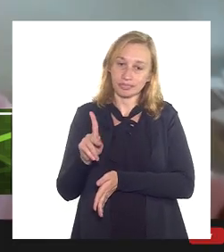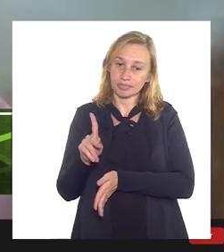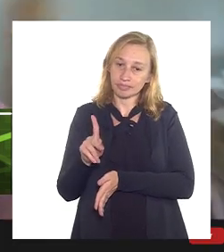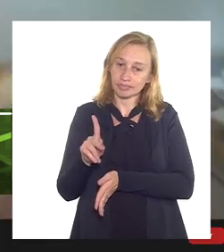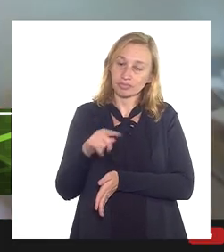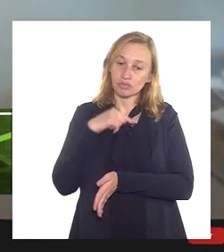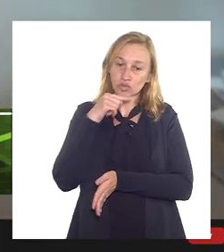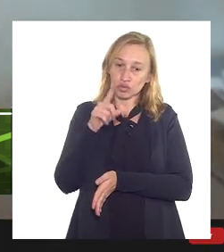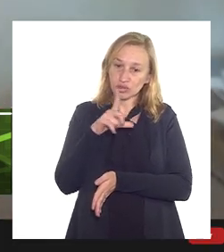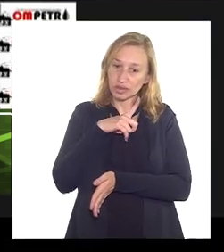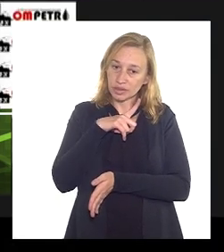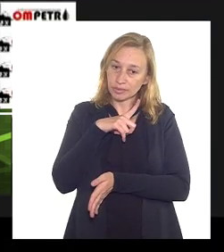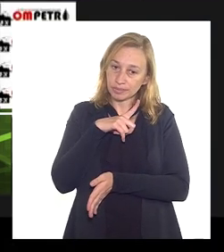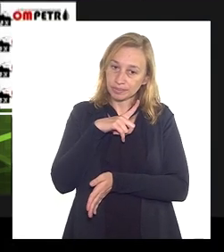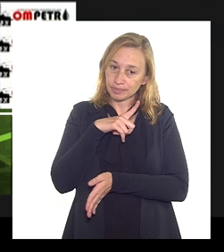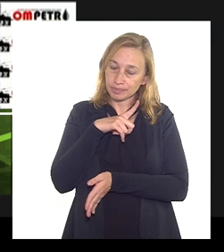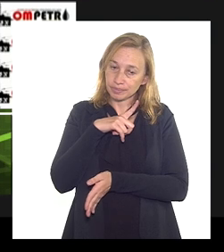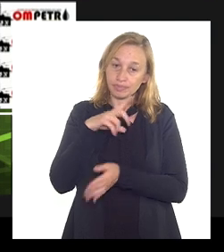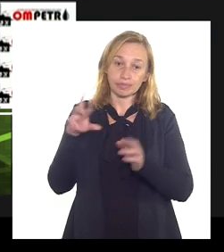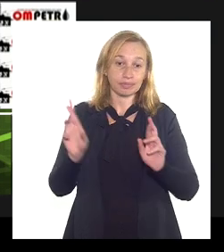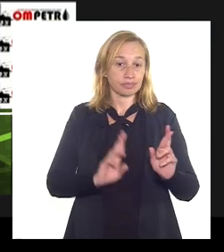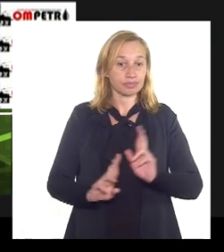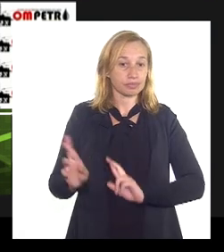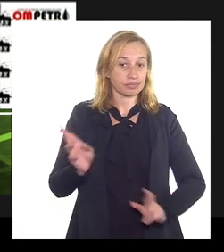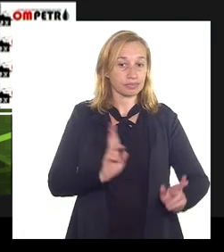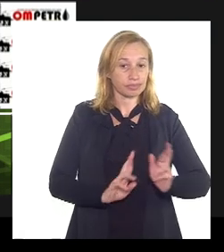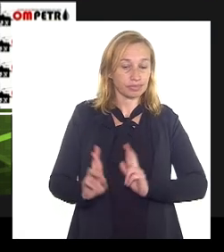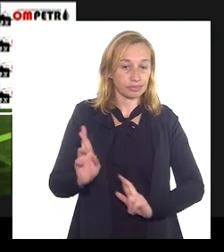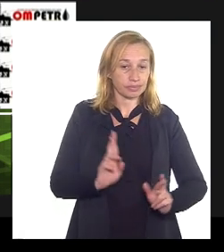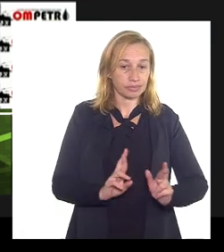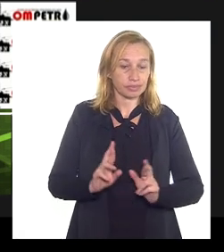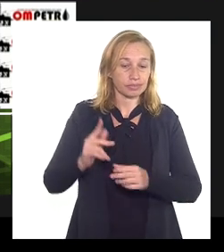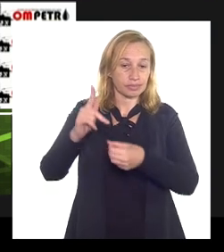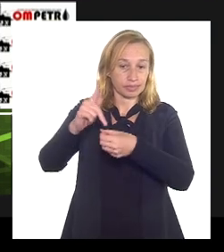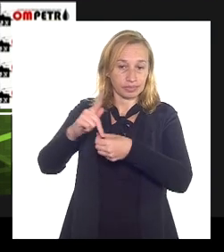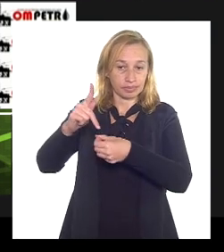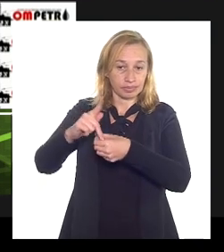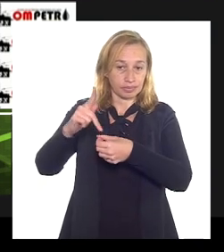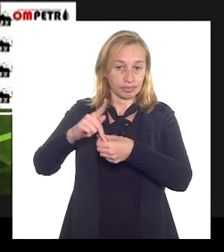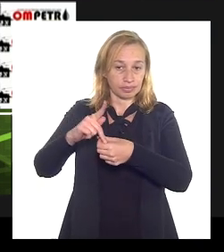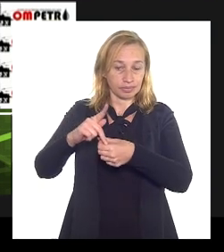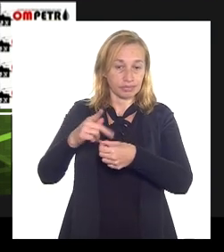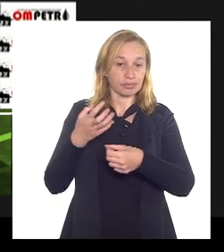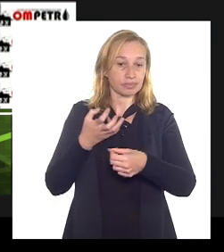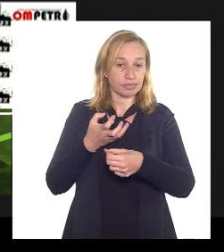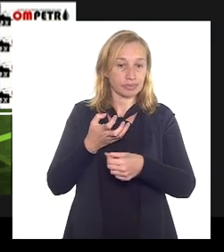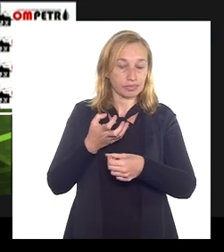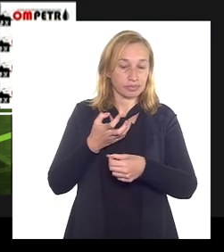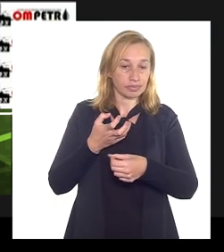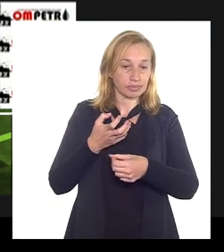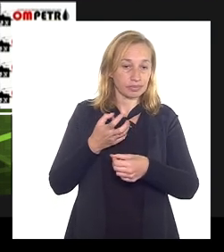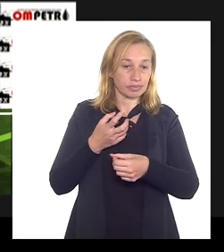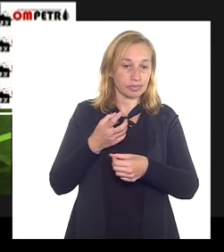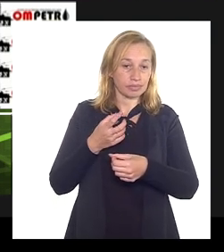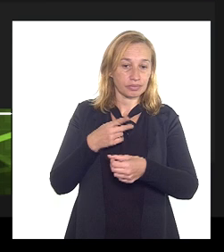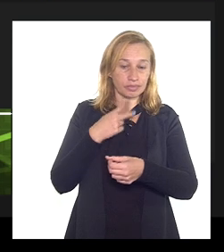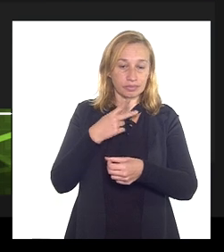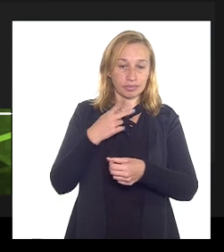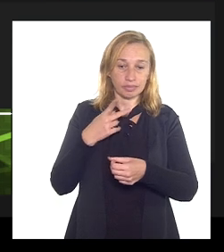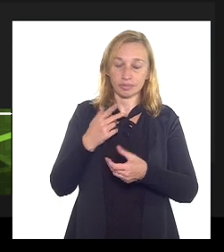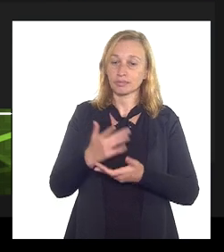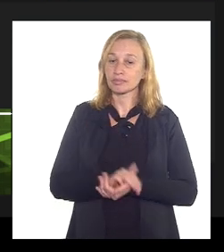alguma dúvida em relação às exposições da Petrobras e quer fazer levantar alguma questão